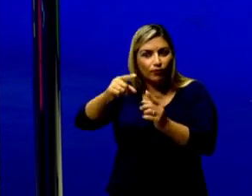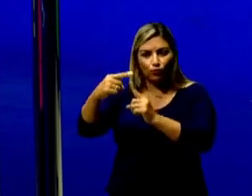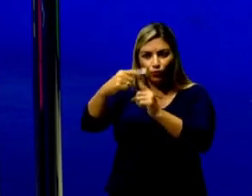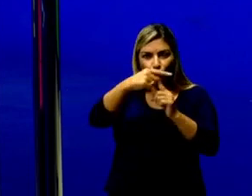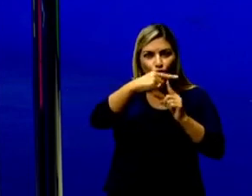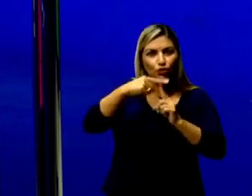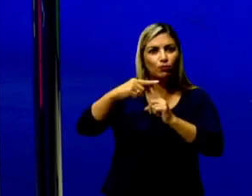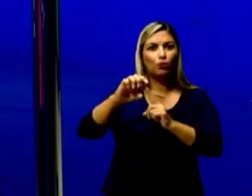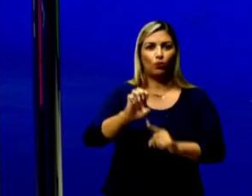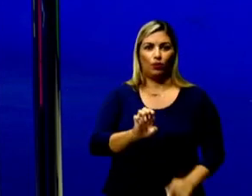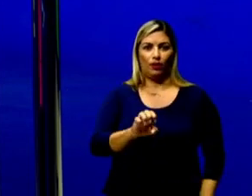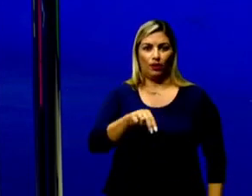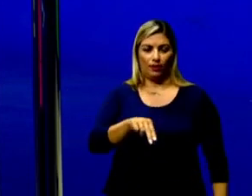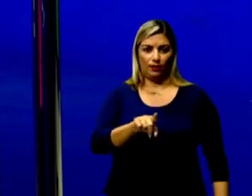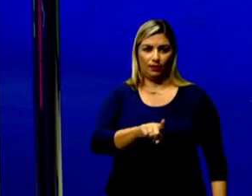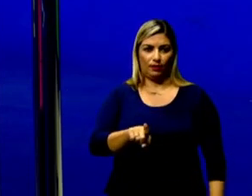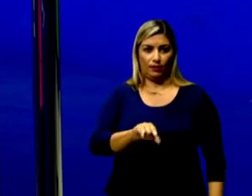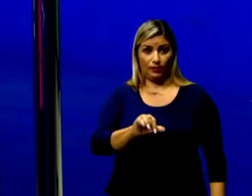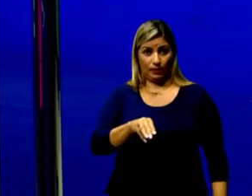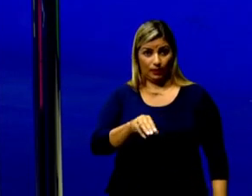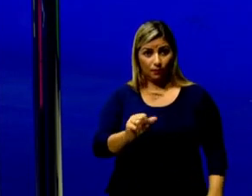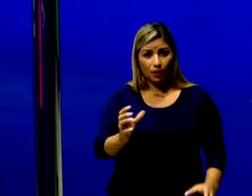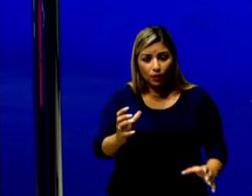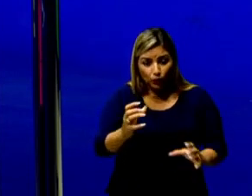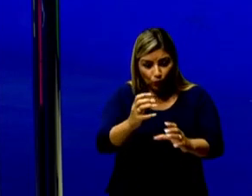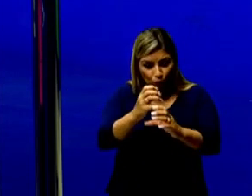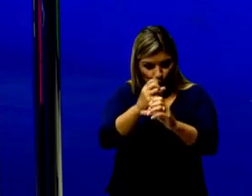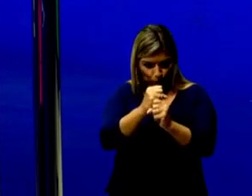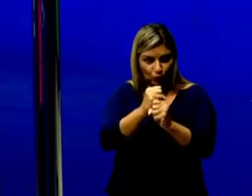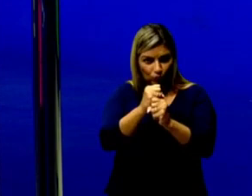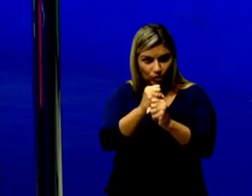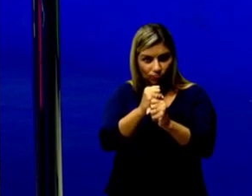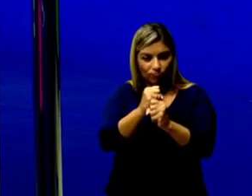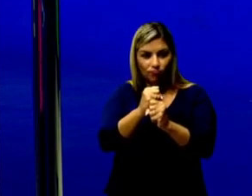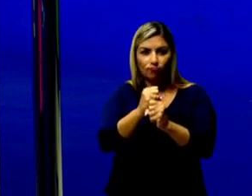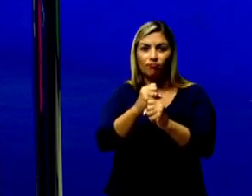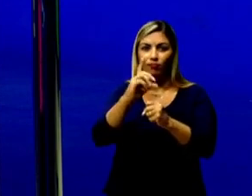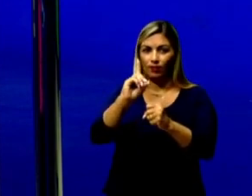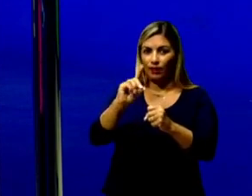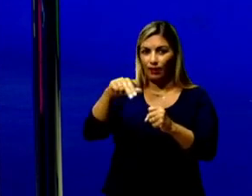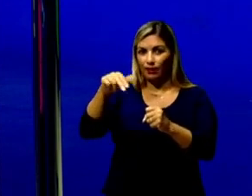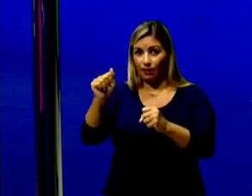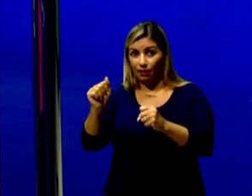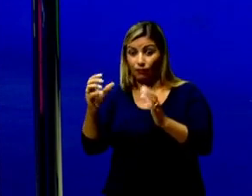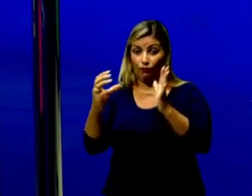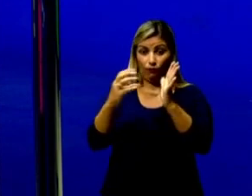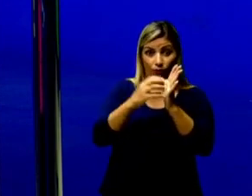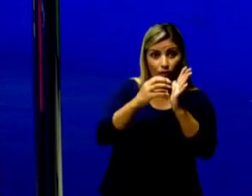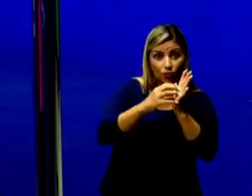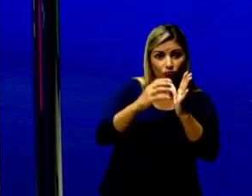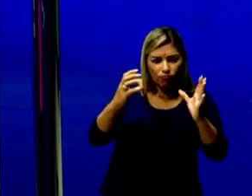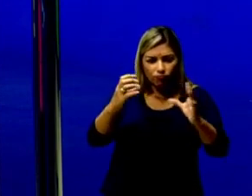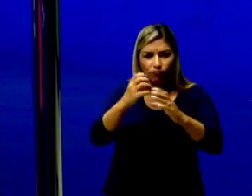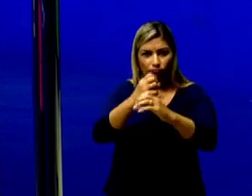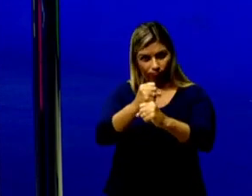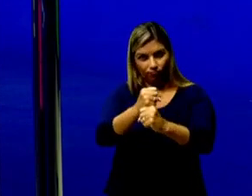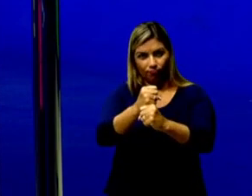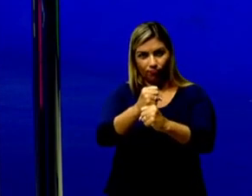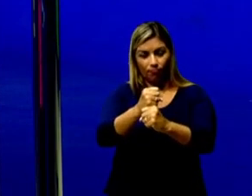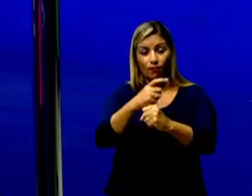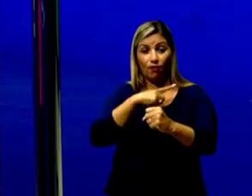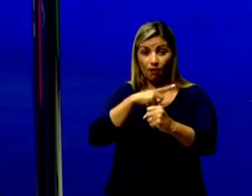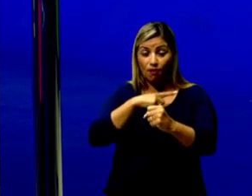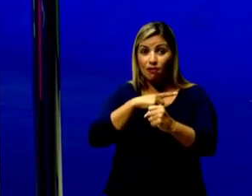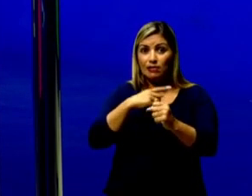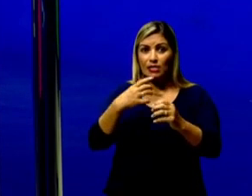de enzima para juntar esse DNA exógeno ao DNA do vírus, que vai ser introduzido por